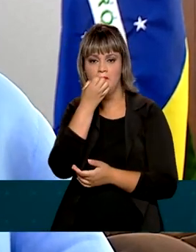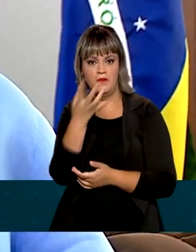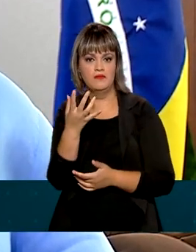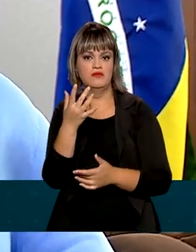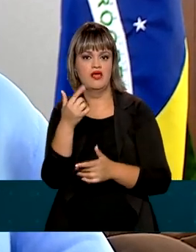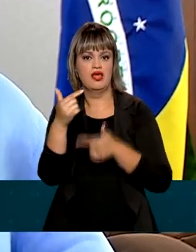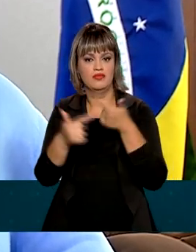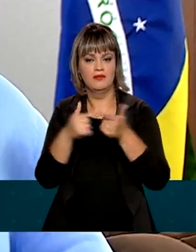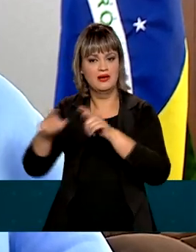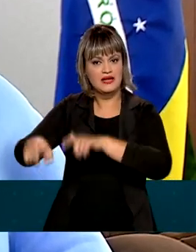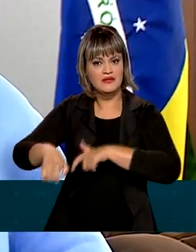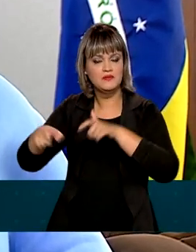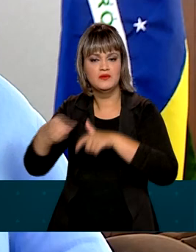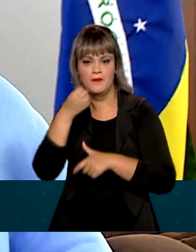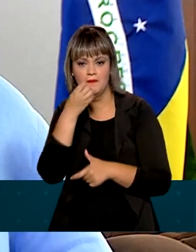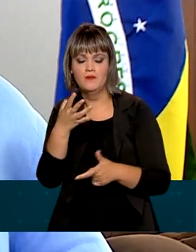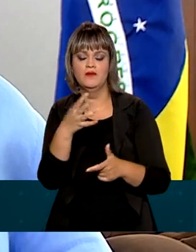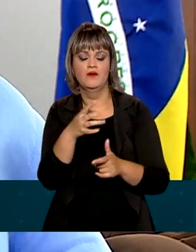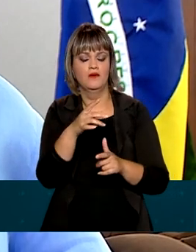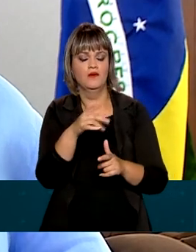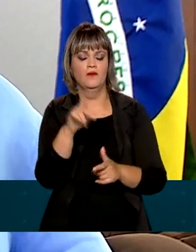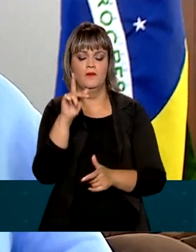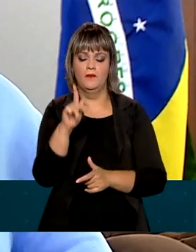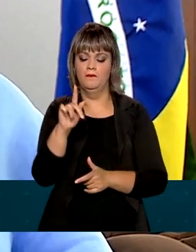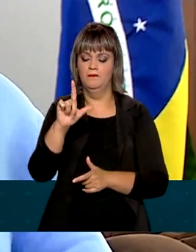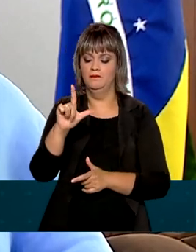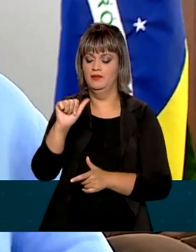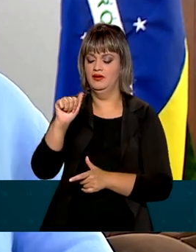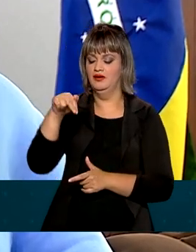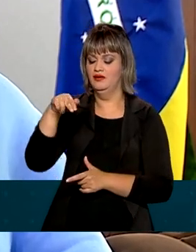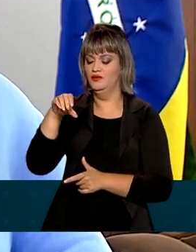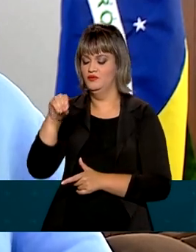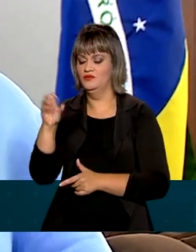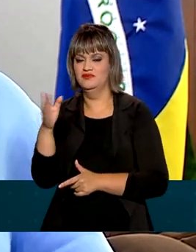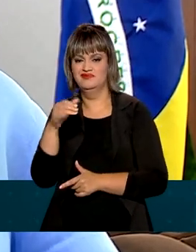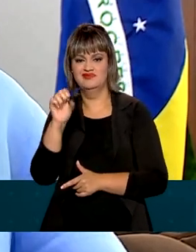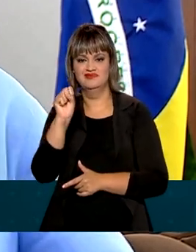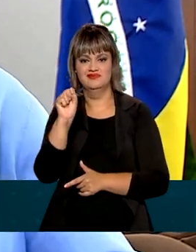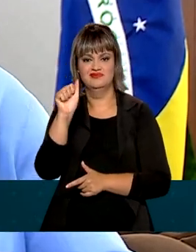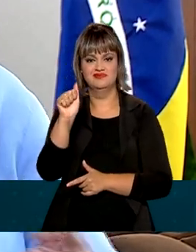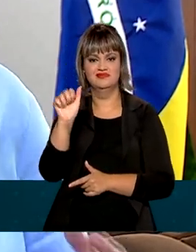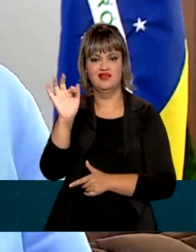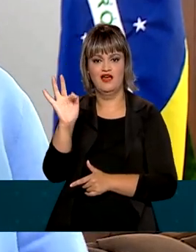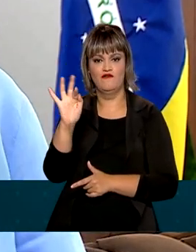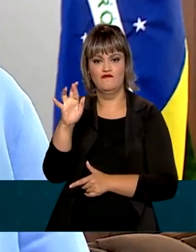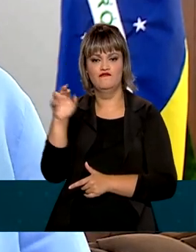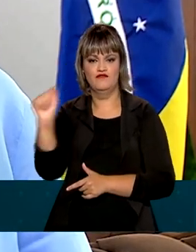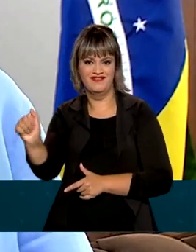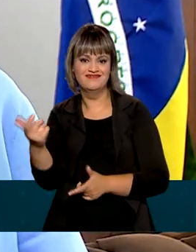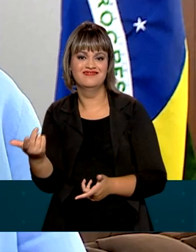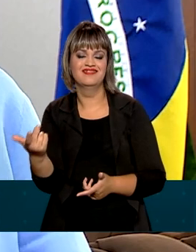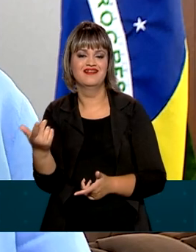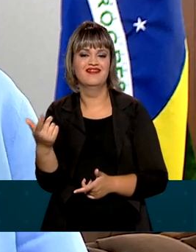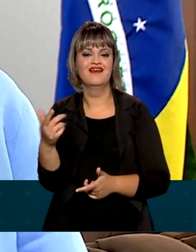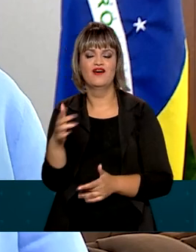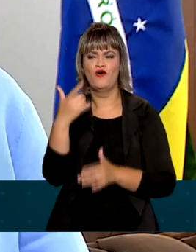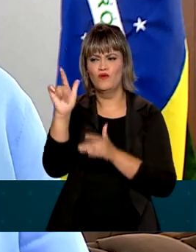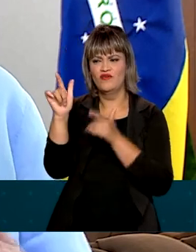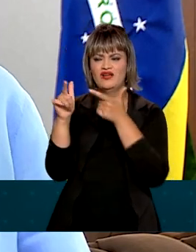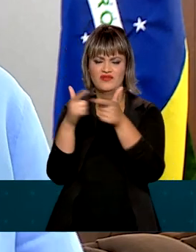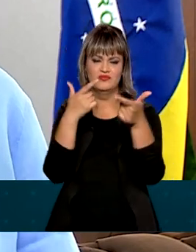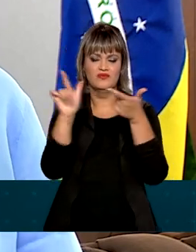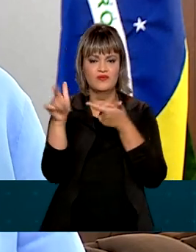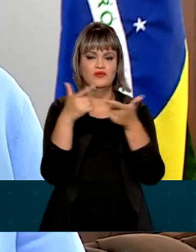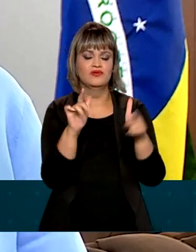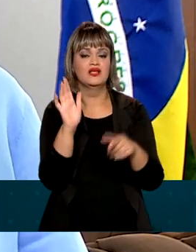agricultura, pelo plano safra deste ano. Enfim, são vários aspectos que contribuíram